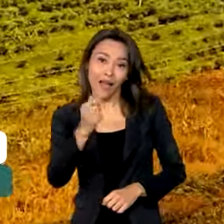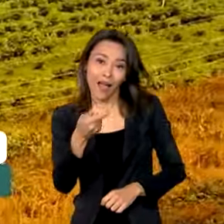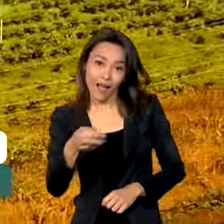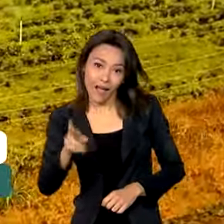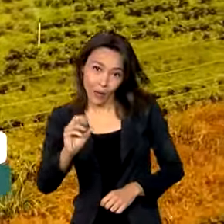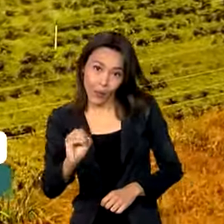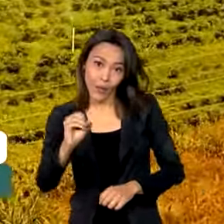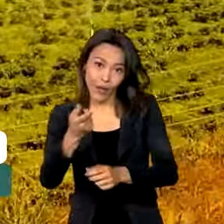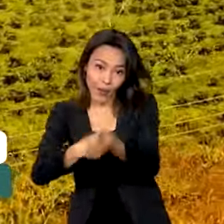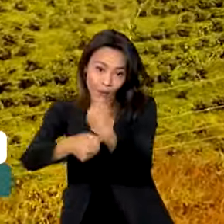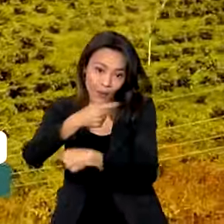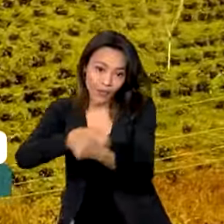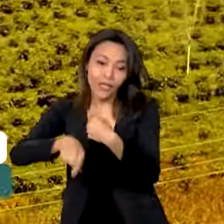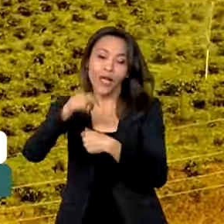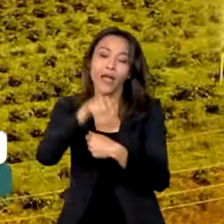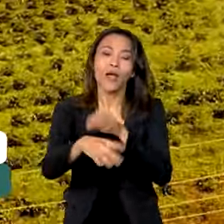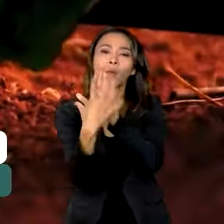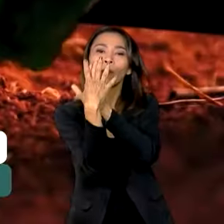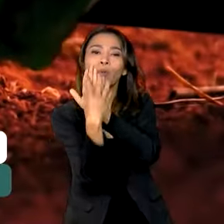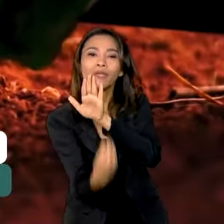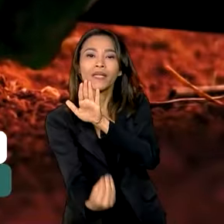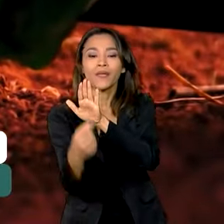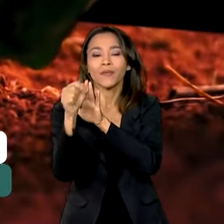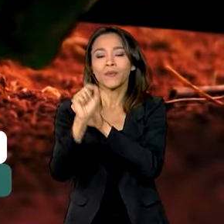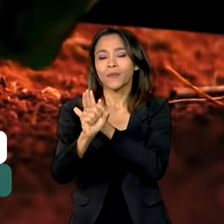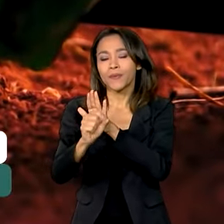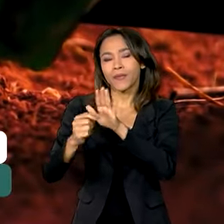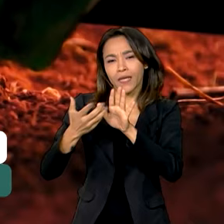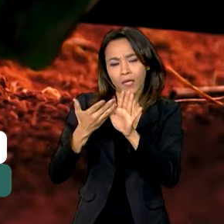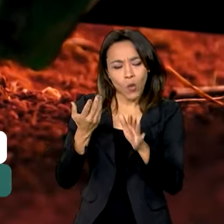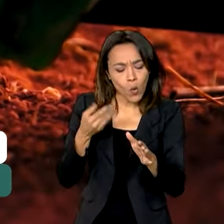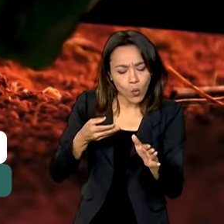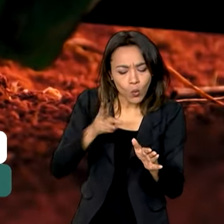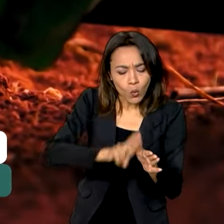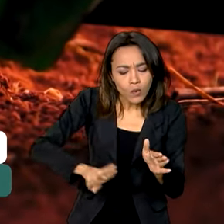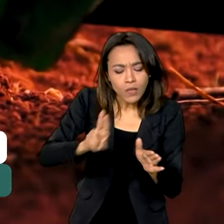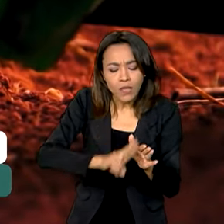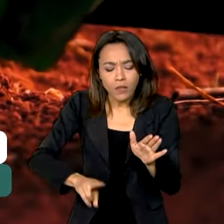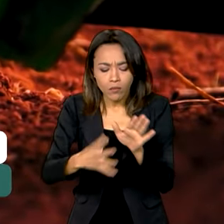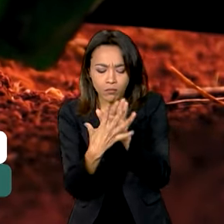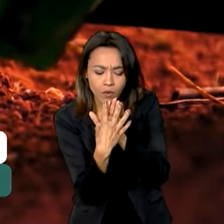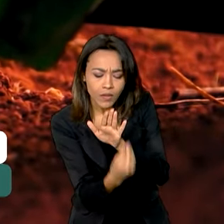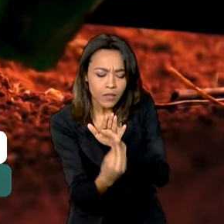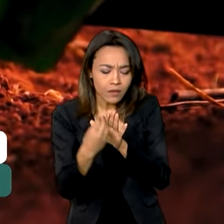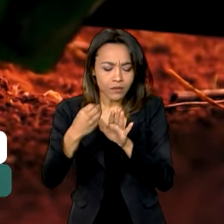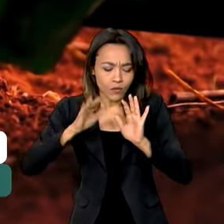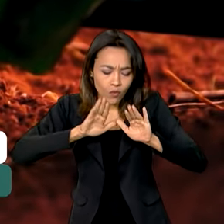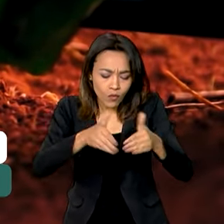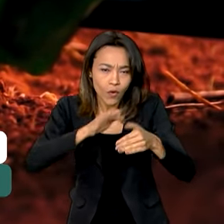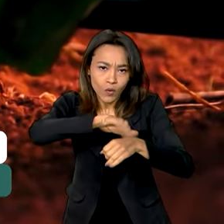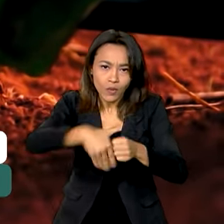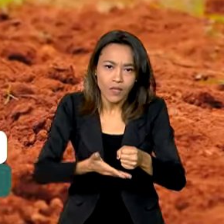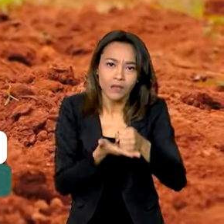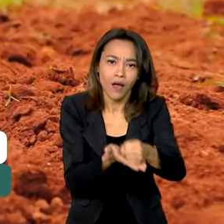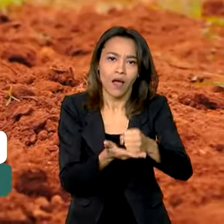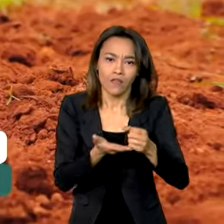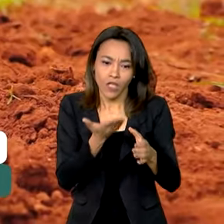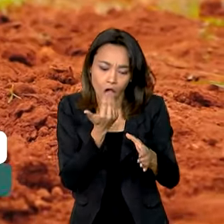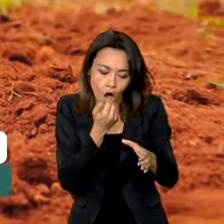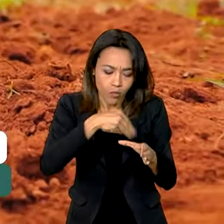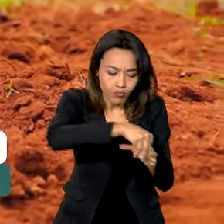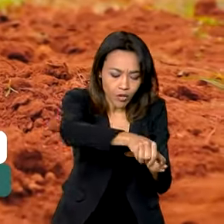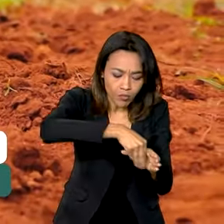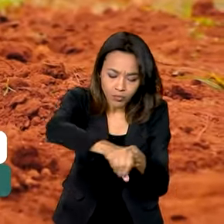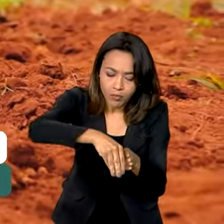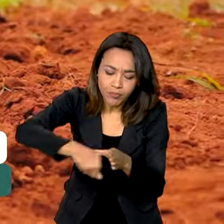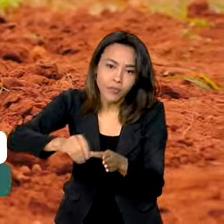alternativa baseada na integração e aplicação de conceitos sustentáveis na produção de alimentos e